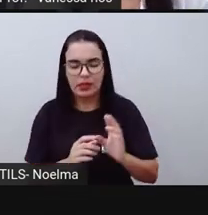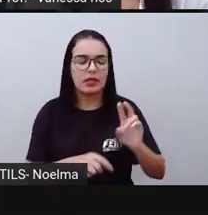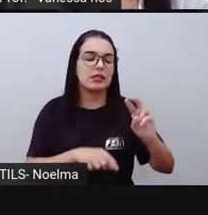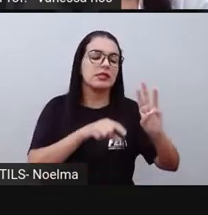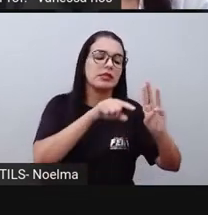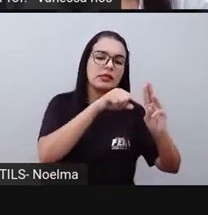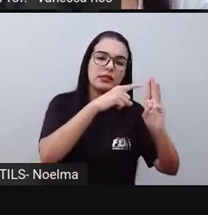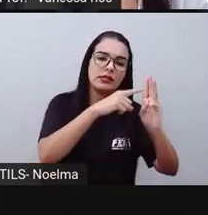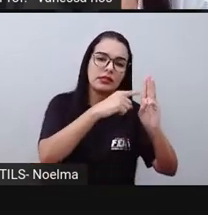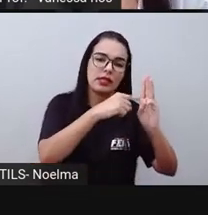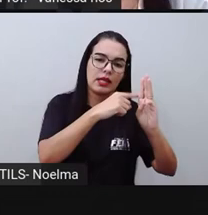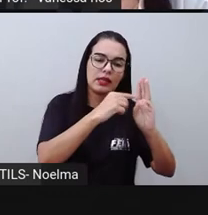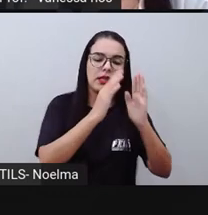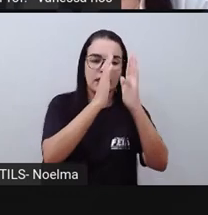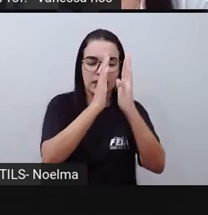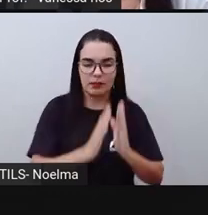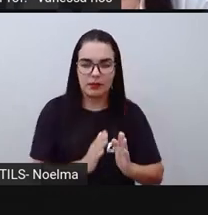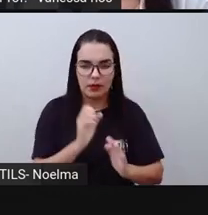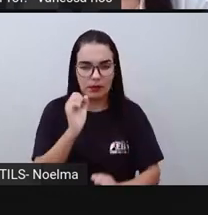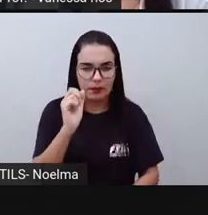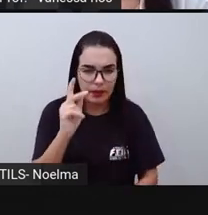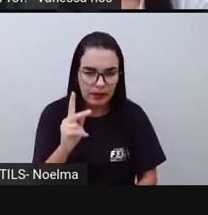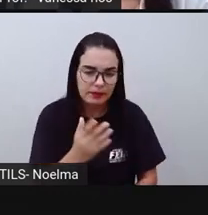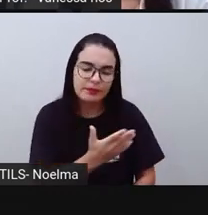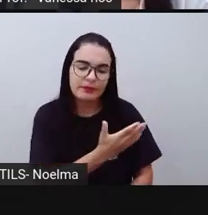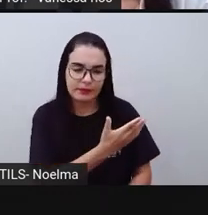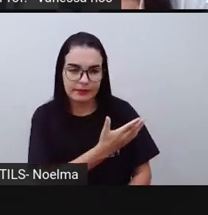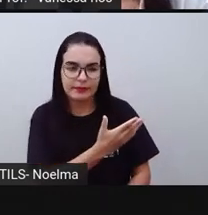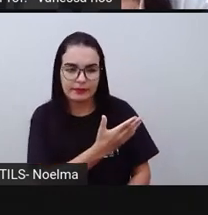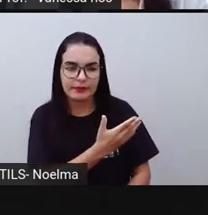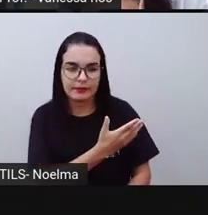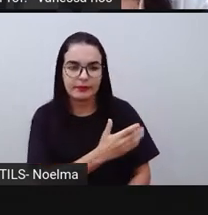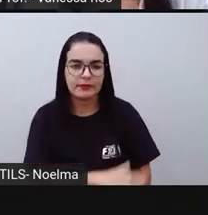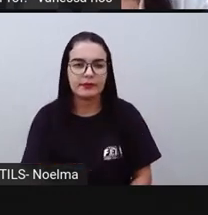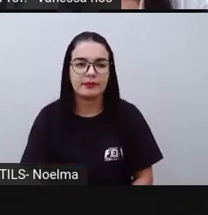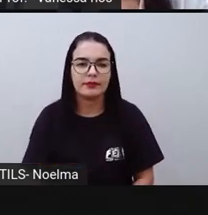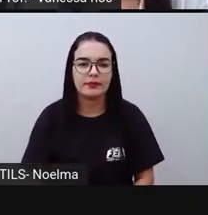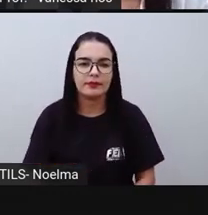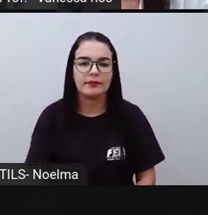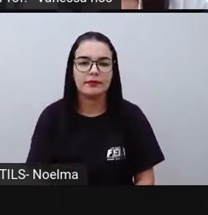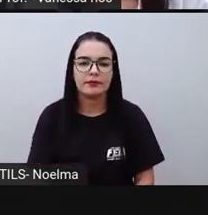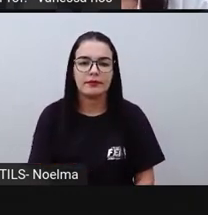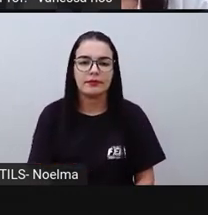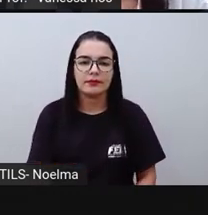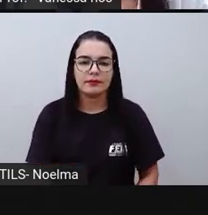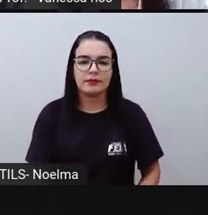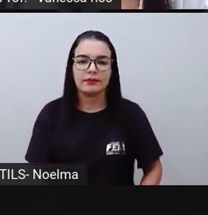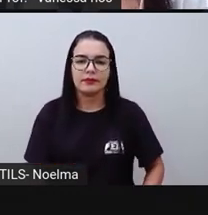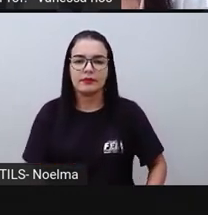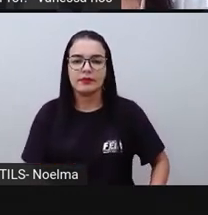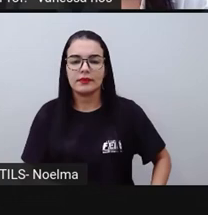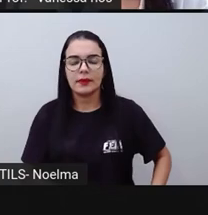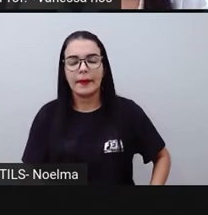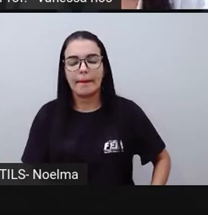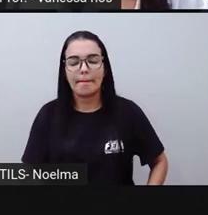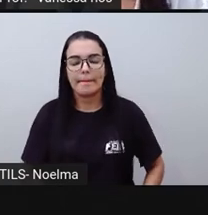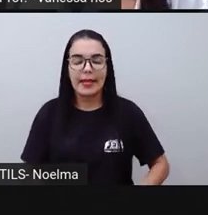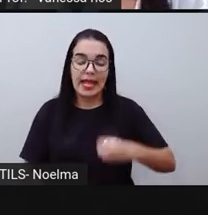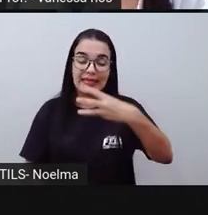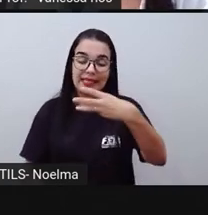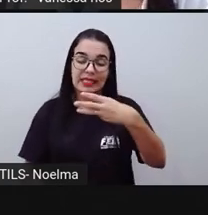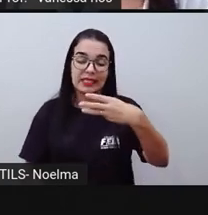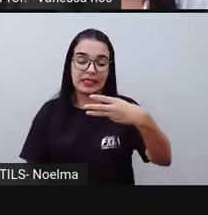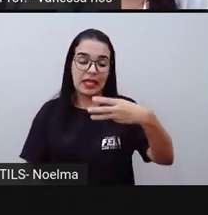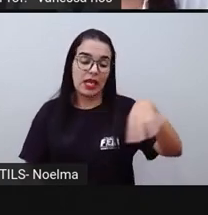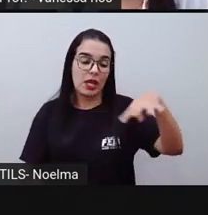centena embaixo de centena. E neste caso, né? No número 34, a gente não tem nenhum algarismo